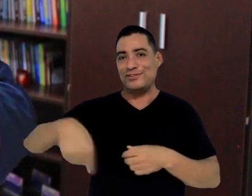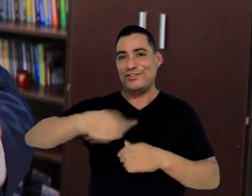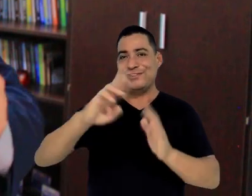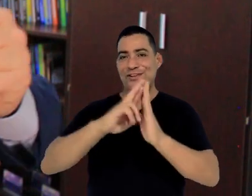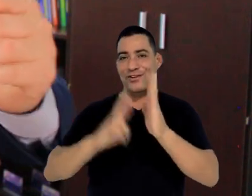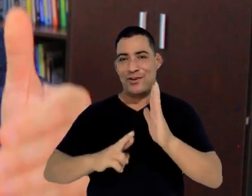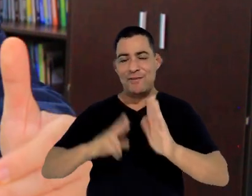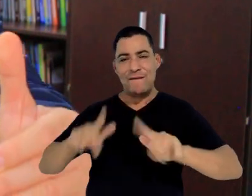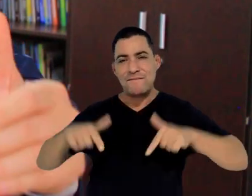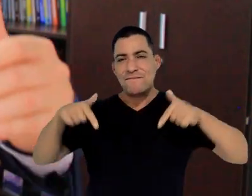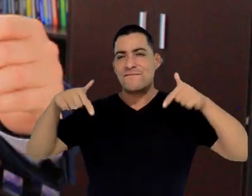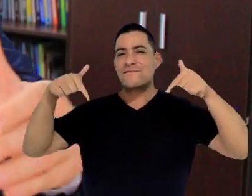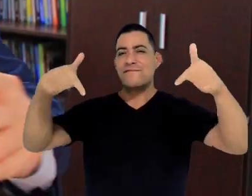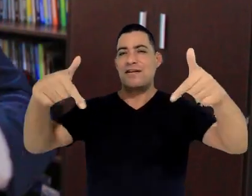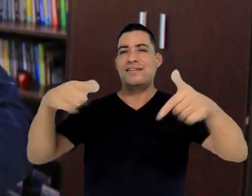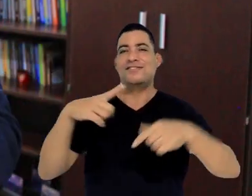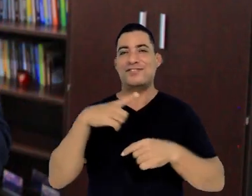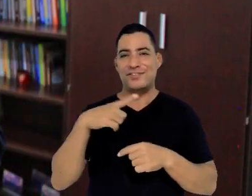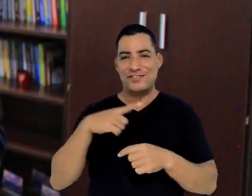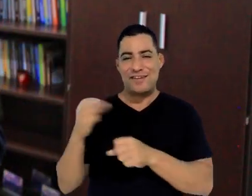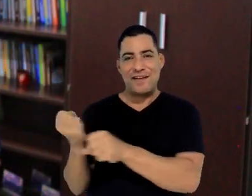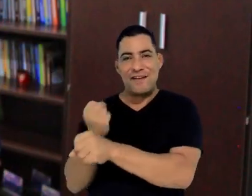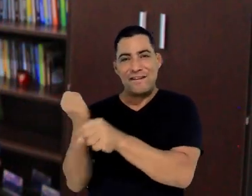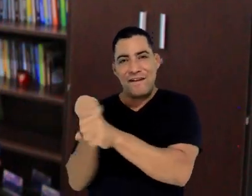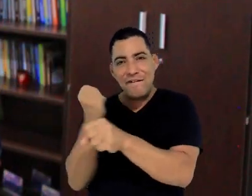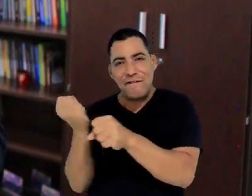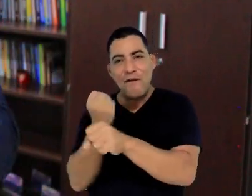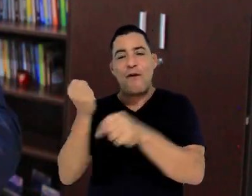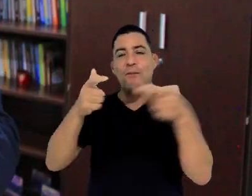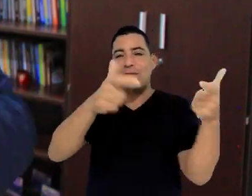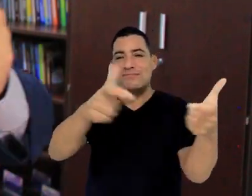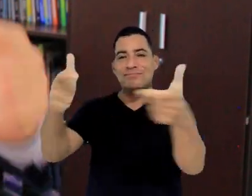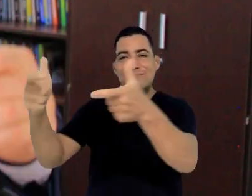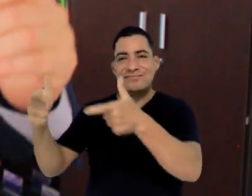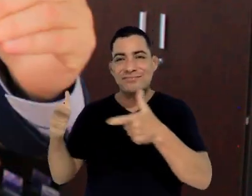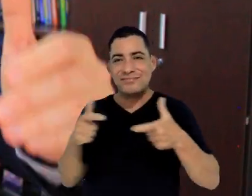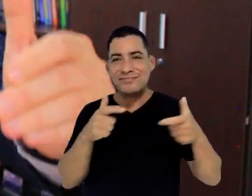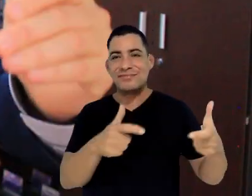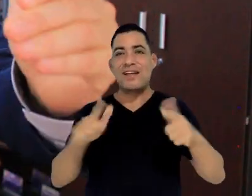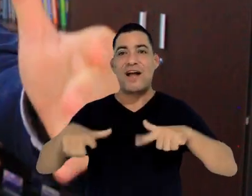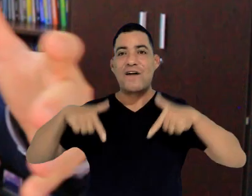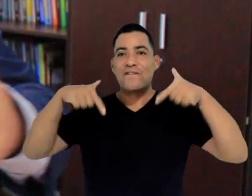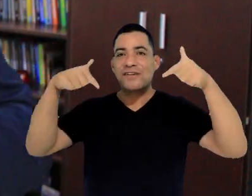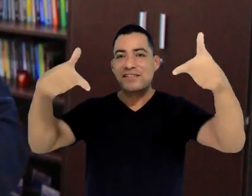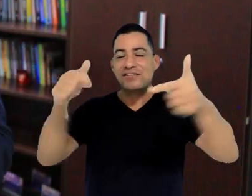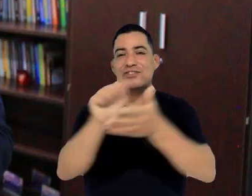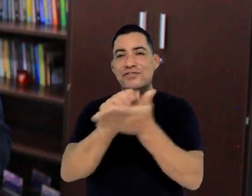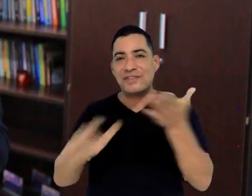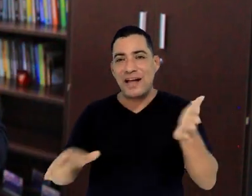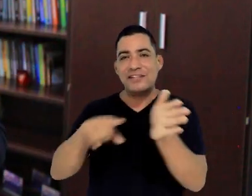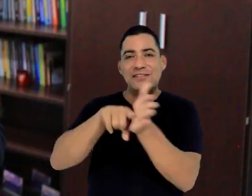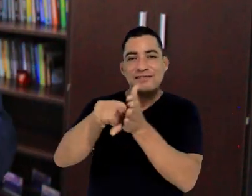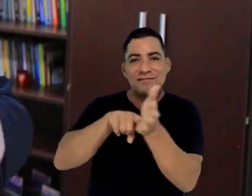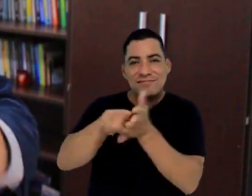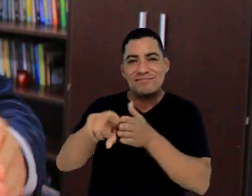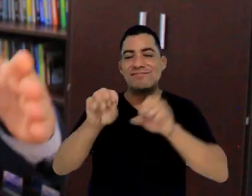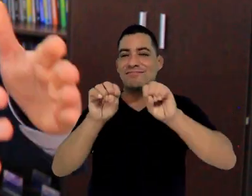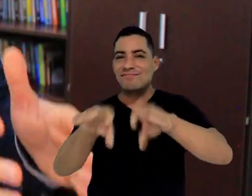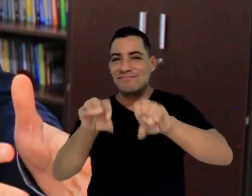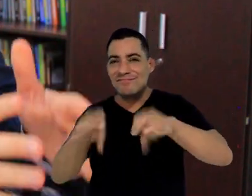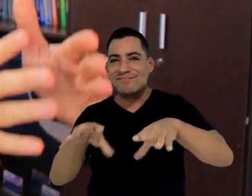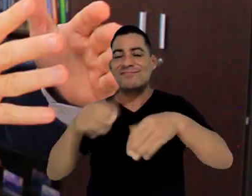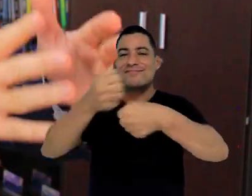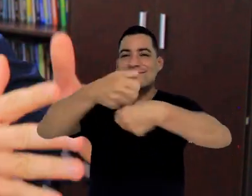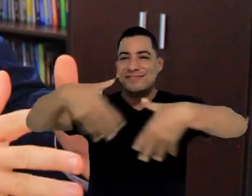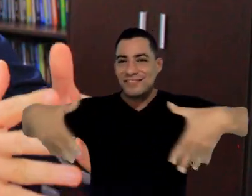passos importantes na melhoria da nossa infraestrutura, avançando nas condições para o desenvolvimento de atividades de ensino,